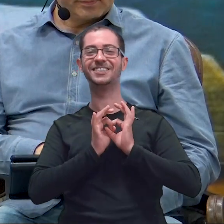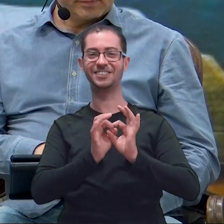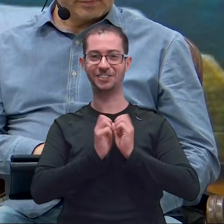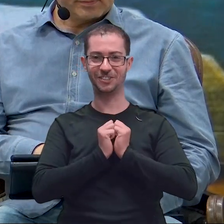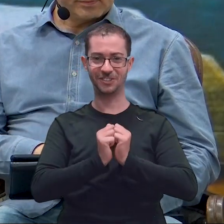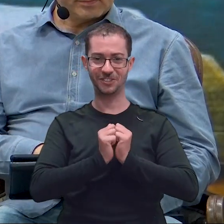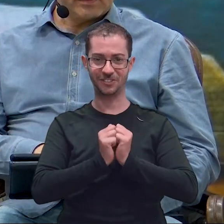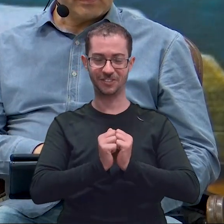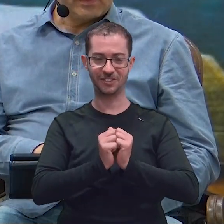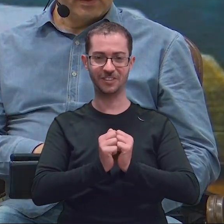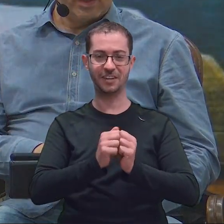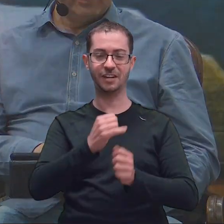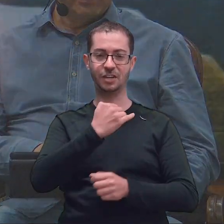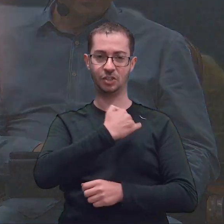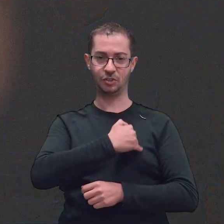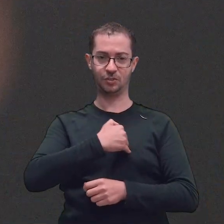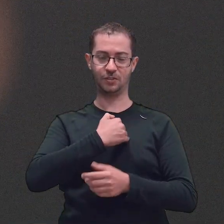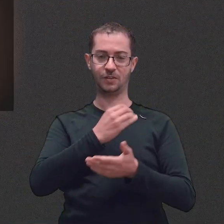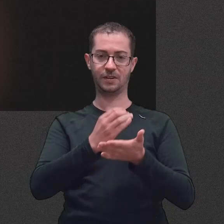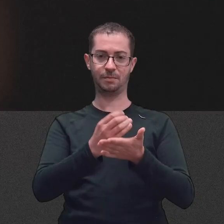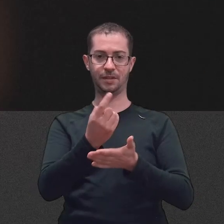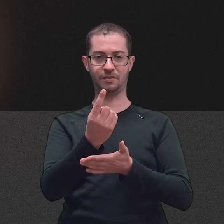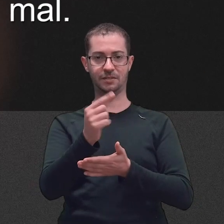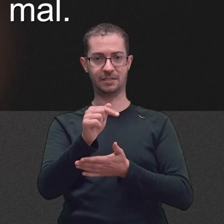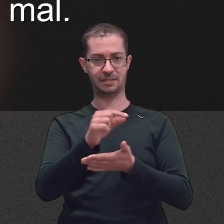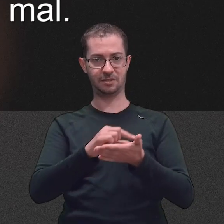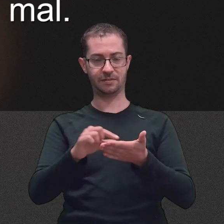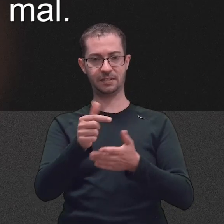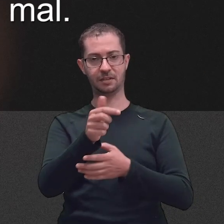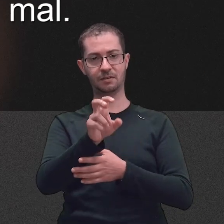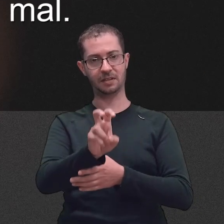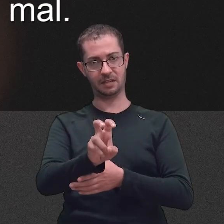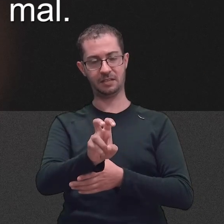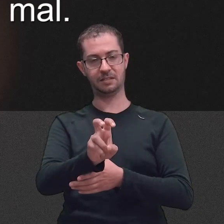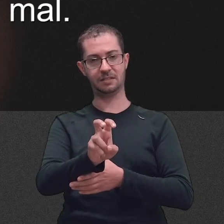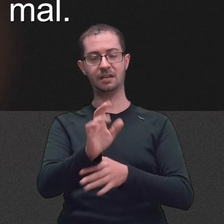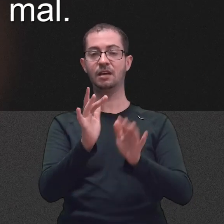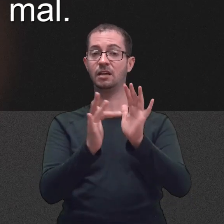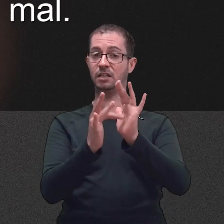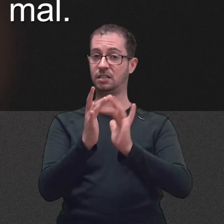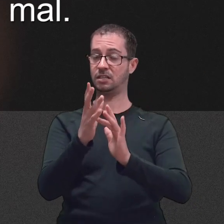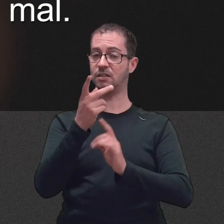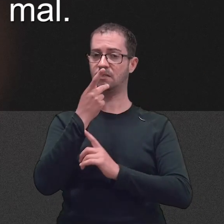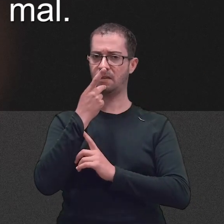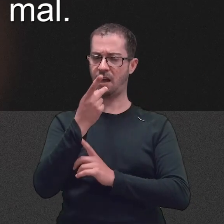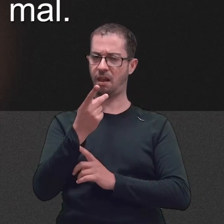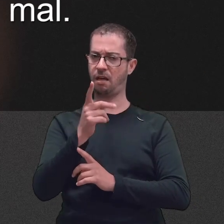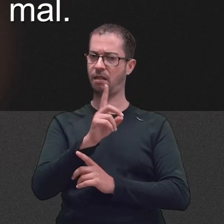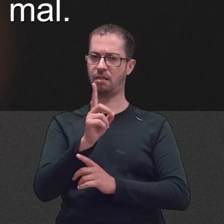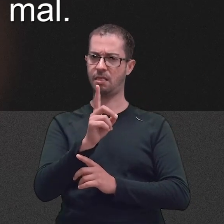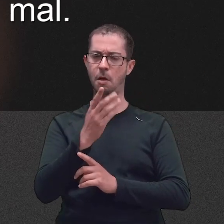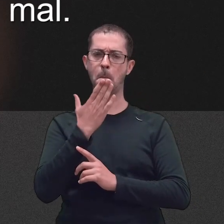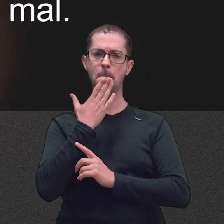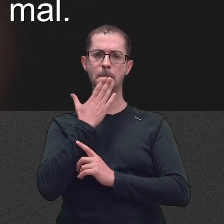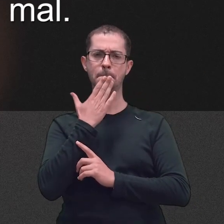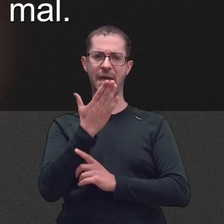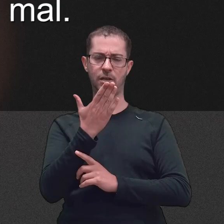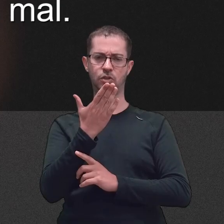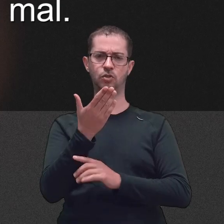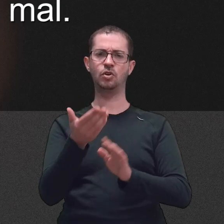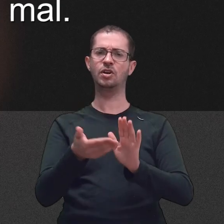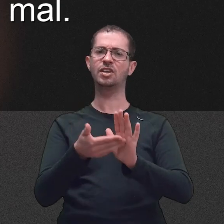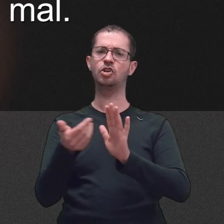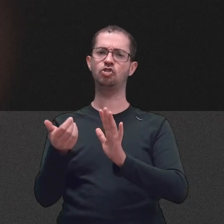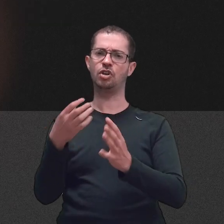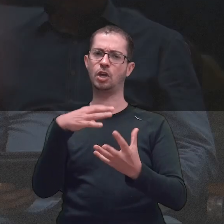15, eu vou ler direto aqui, Jesus fala assim, ó. Não peço que os tires do mundo, mas que